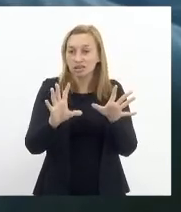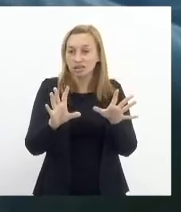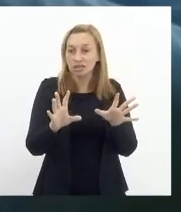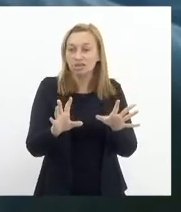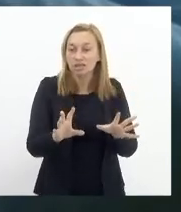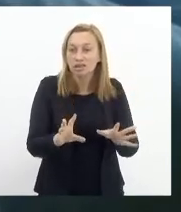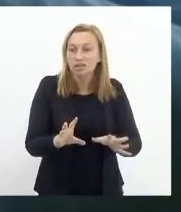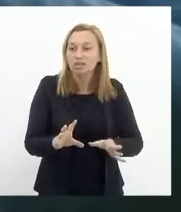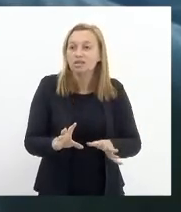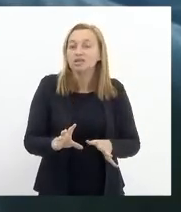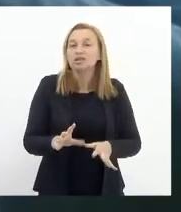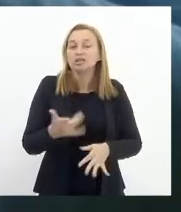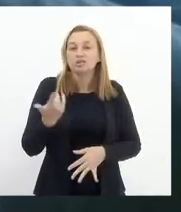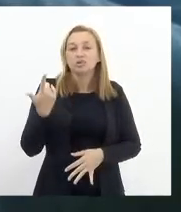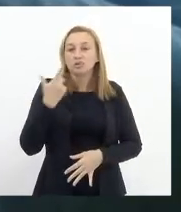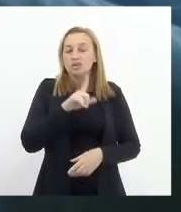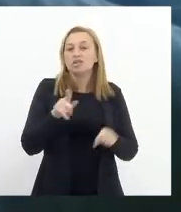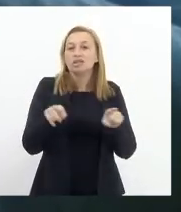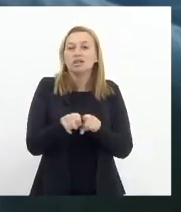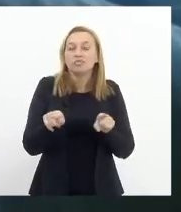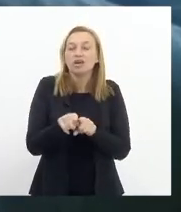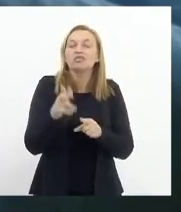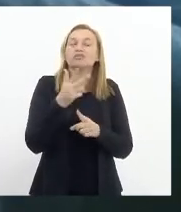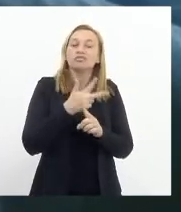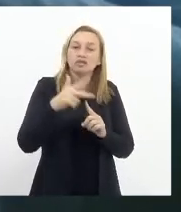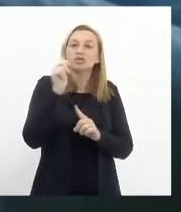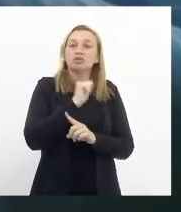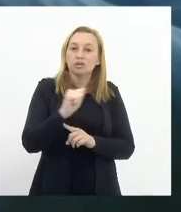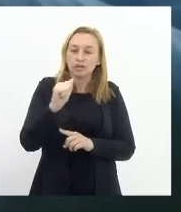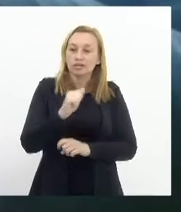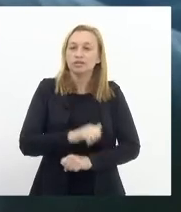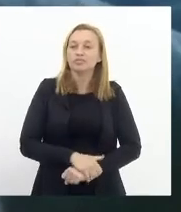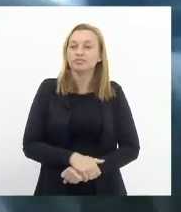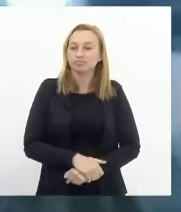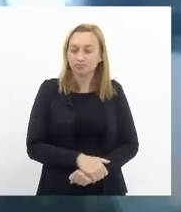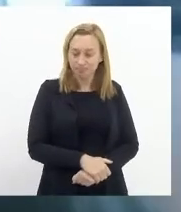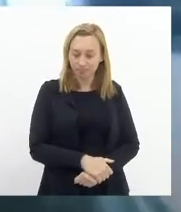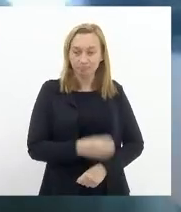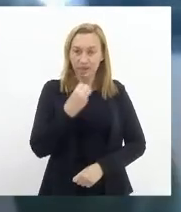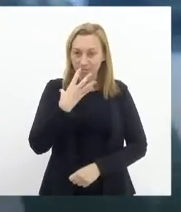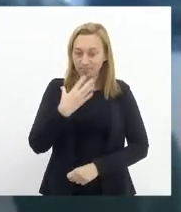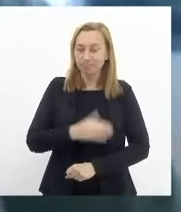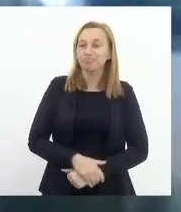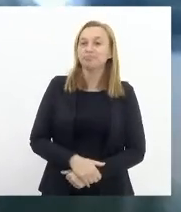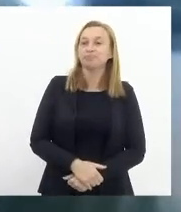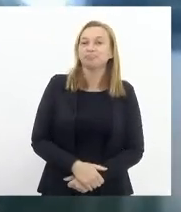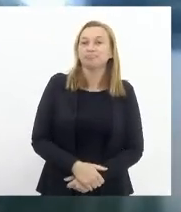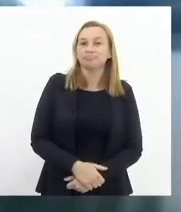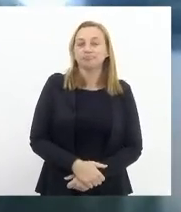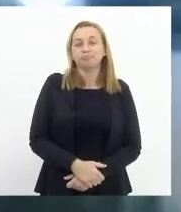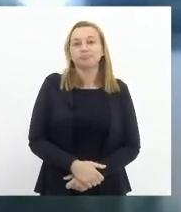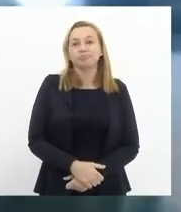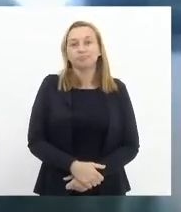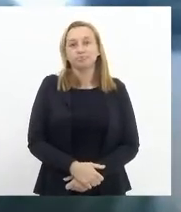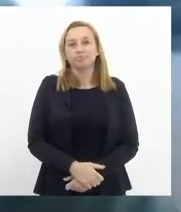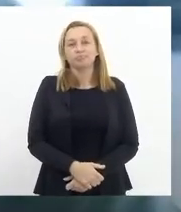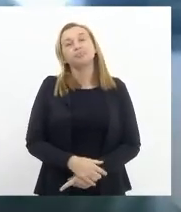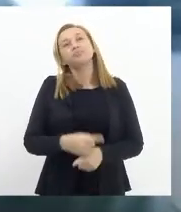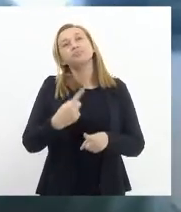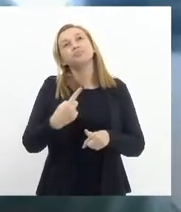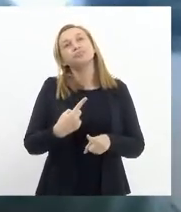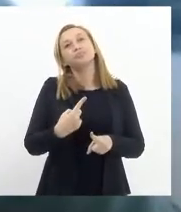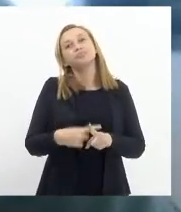o autoritarismo a gente consiga também vitórias assim retumbantes bem por que que eu me